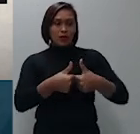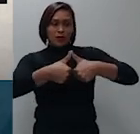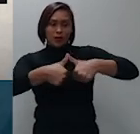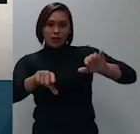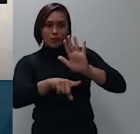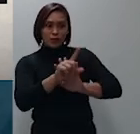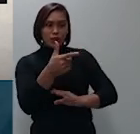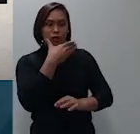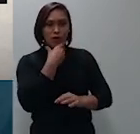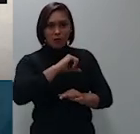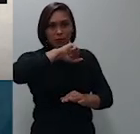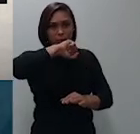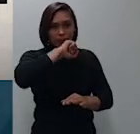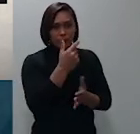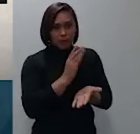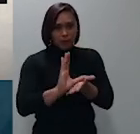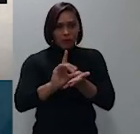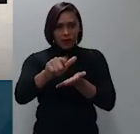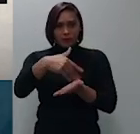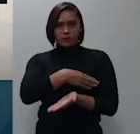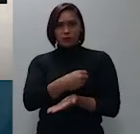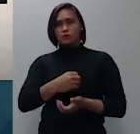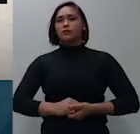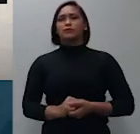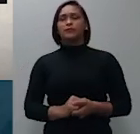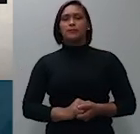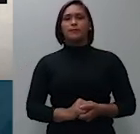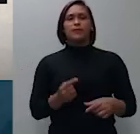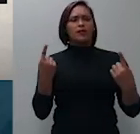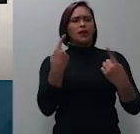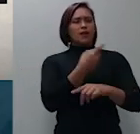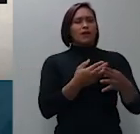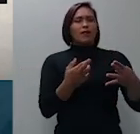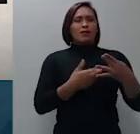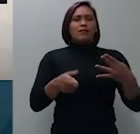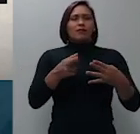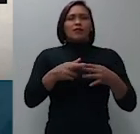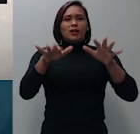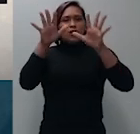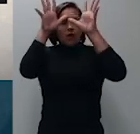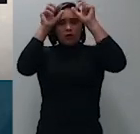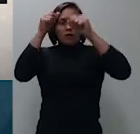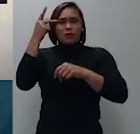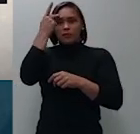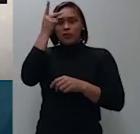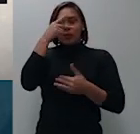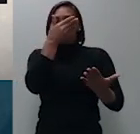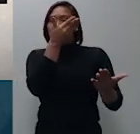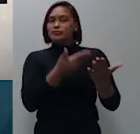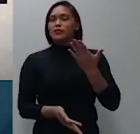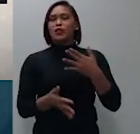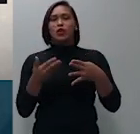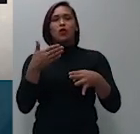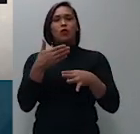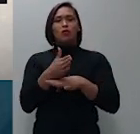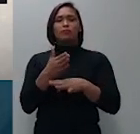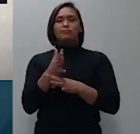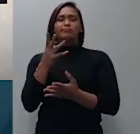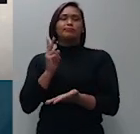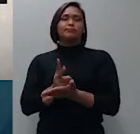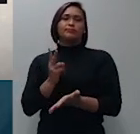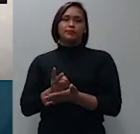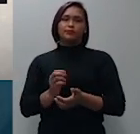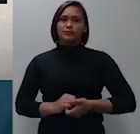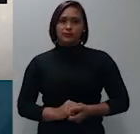interposto do recurso do tribunal paulista negou o provimento a